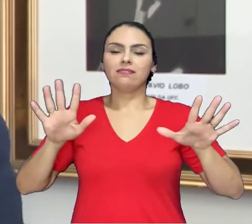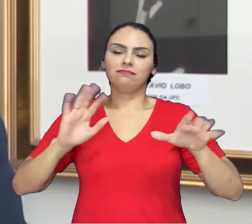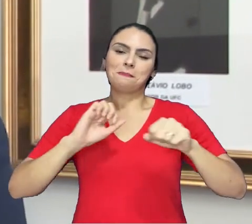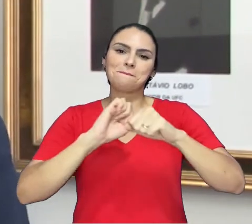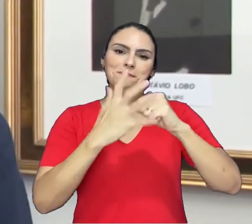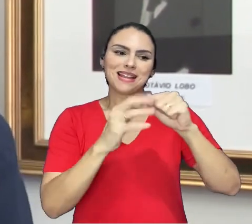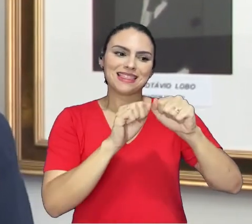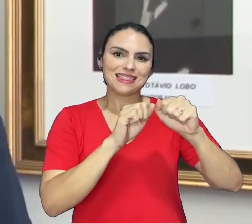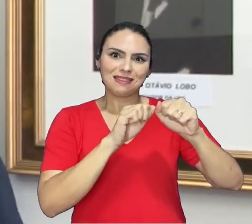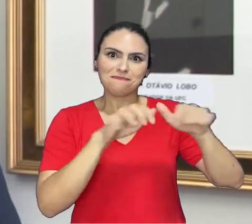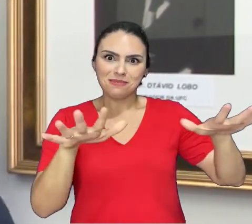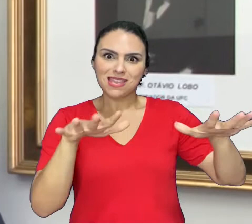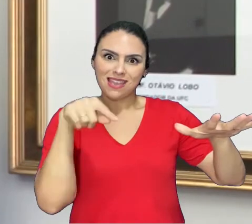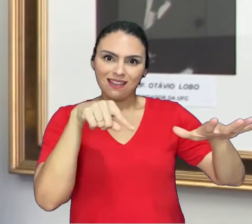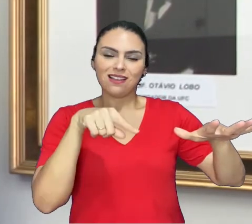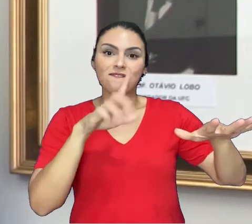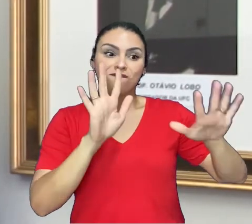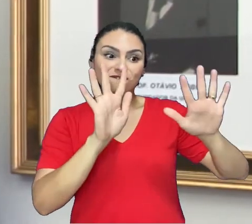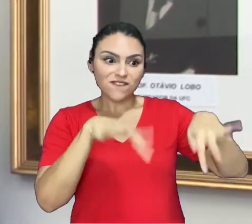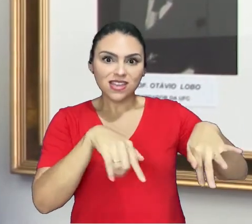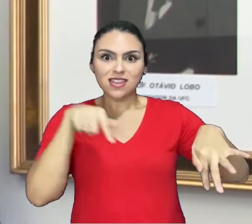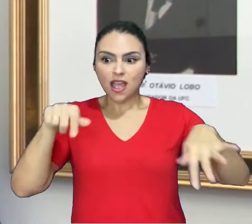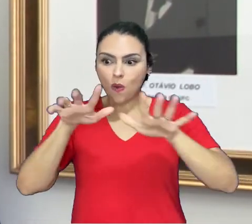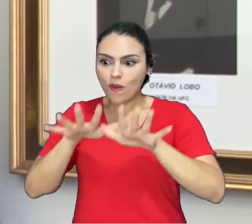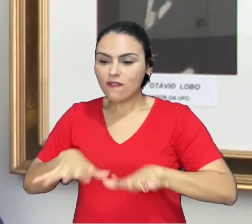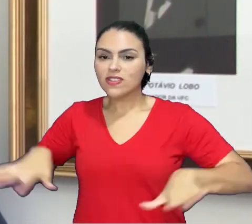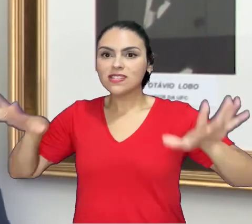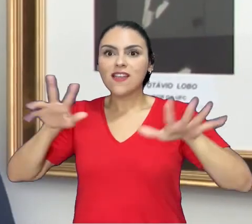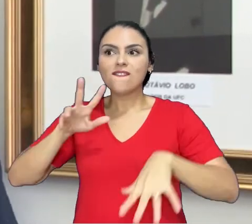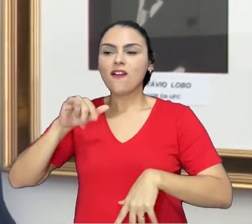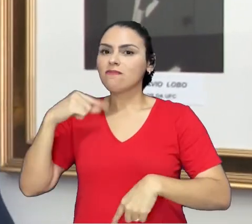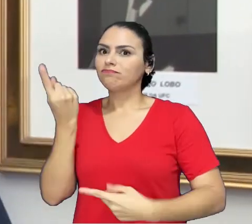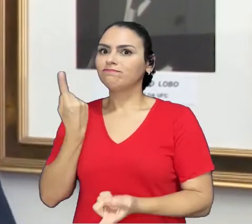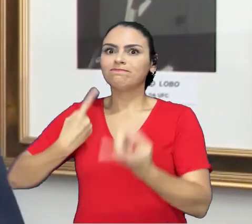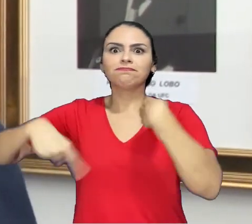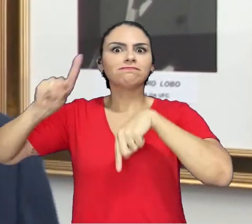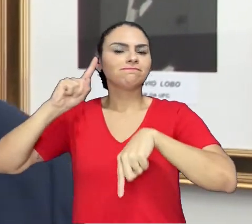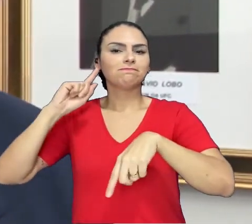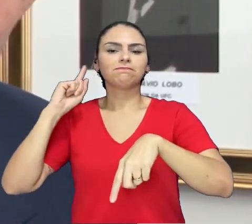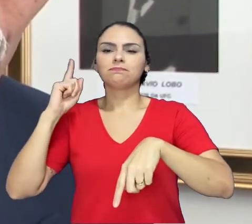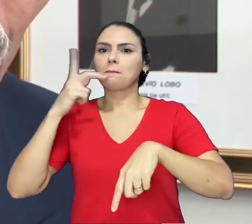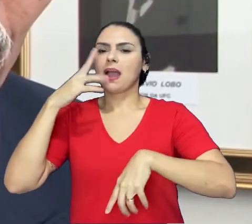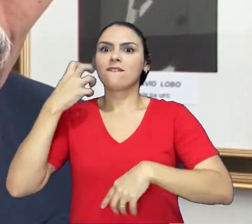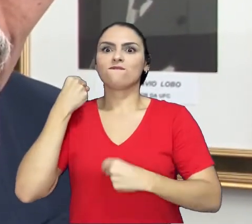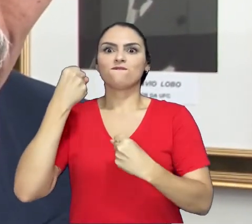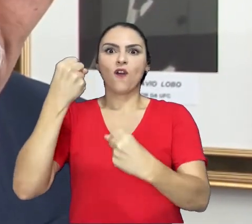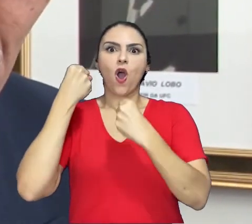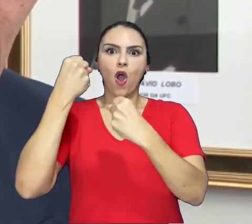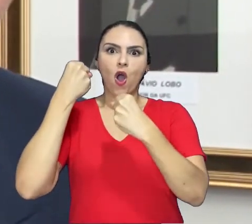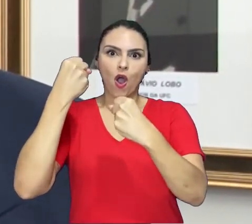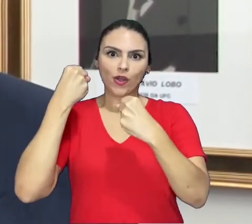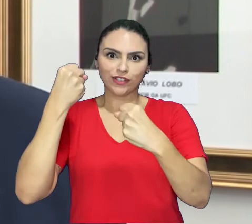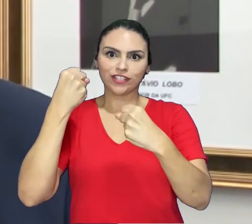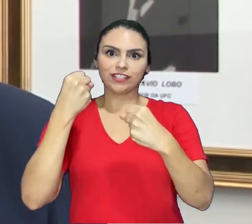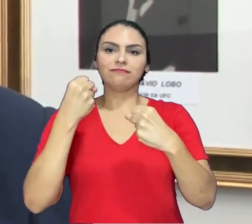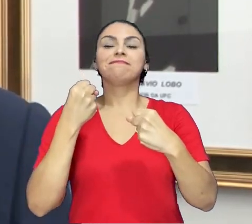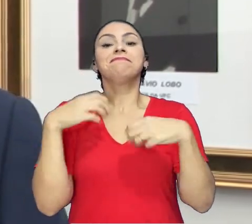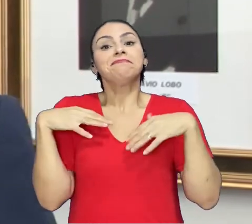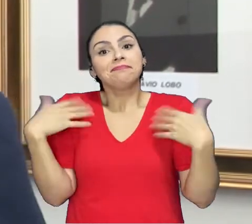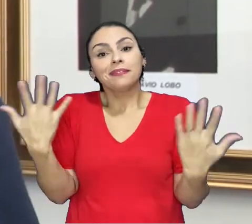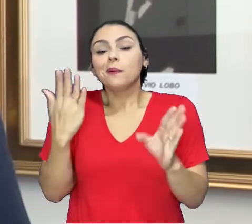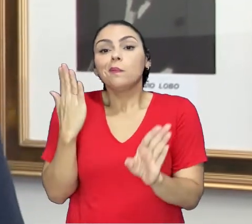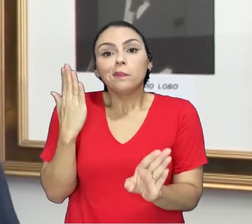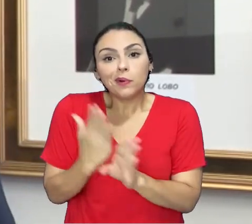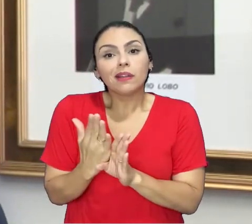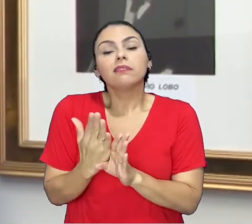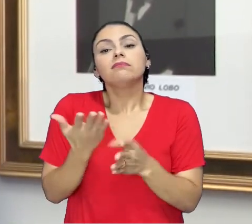essa pandemia mais forte do que ela entrou. E isso foi